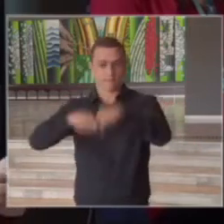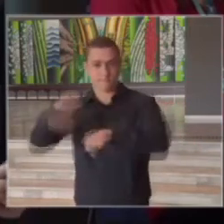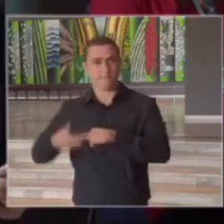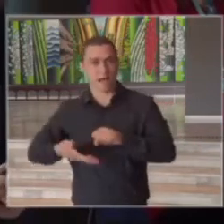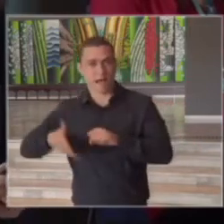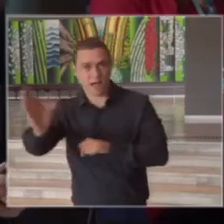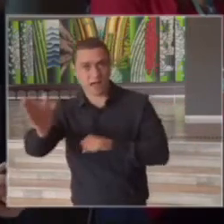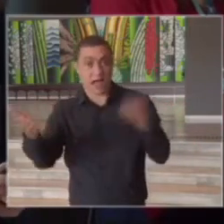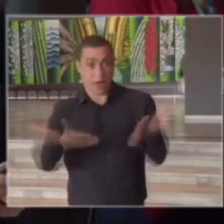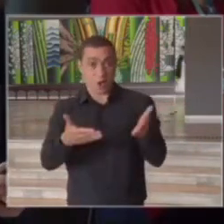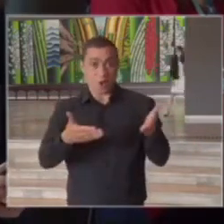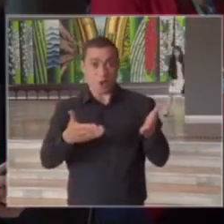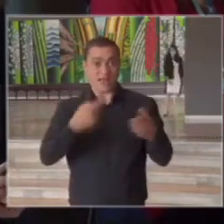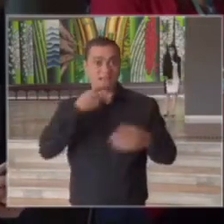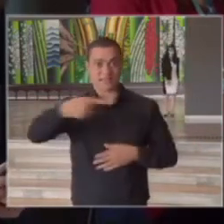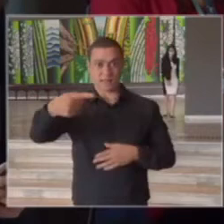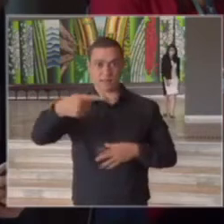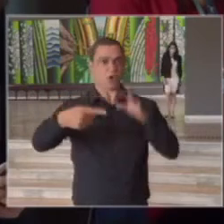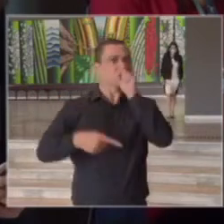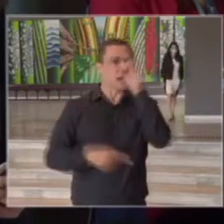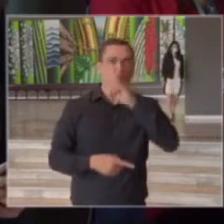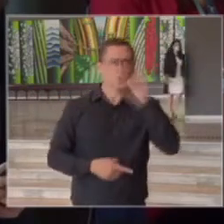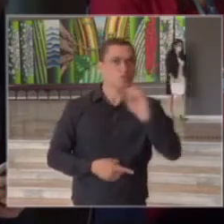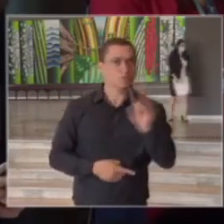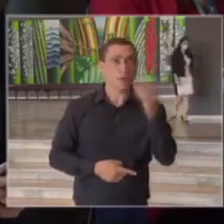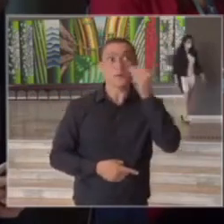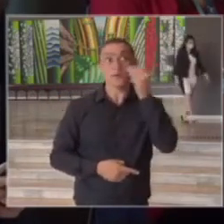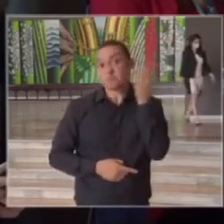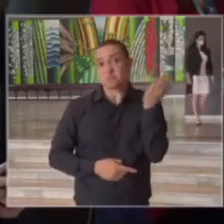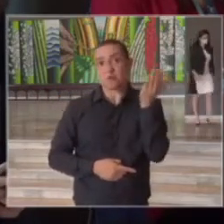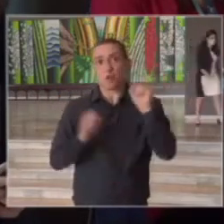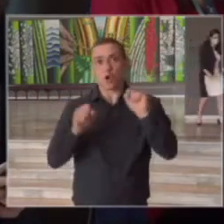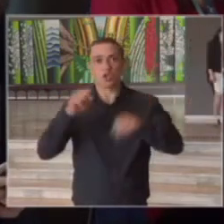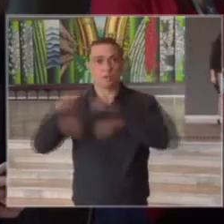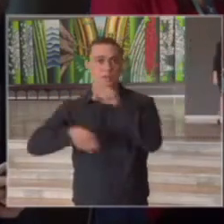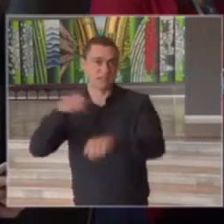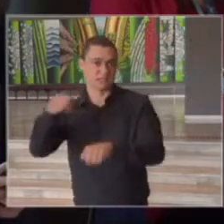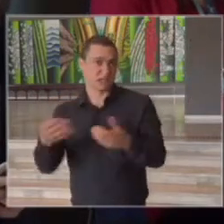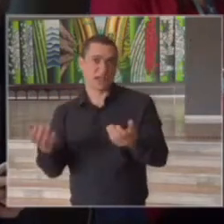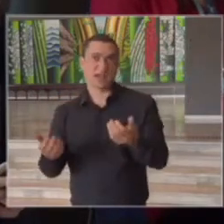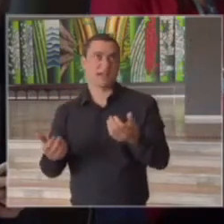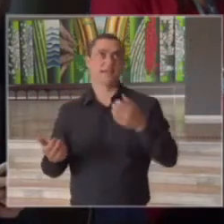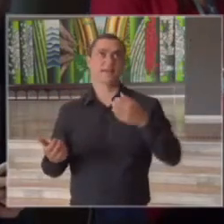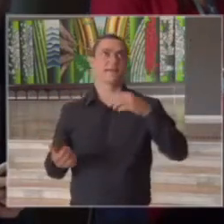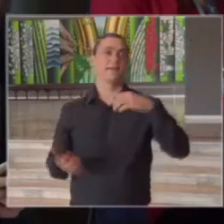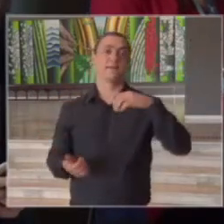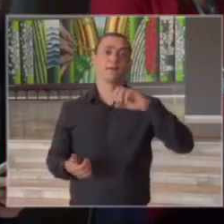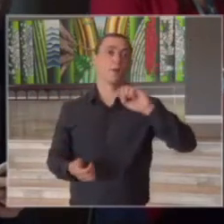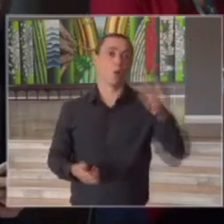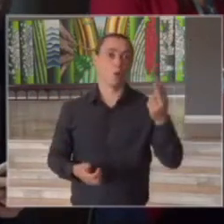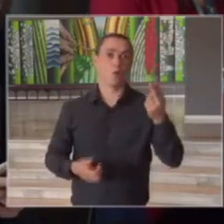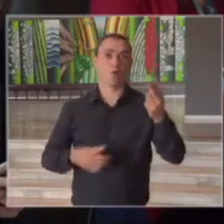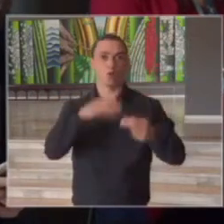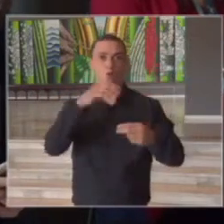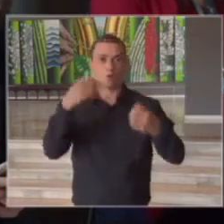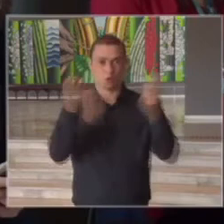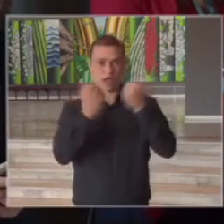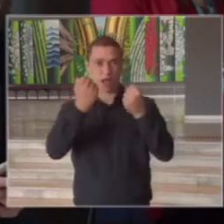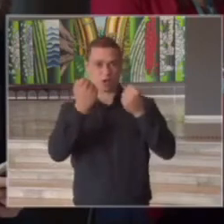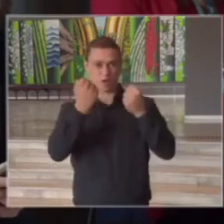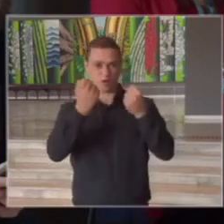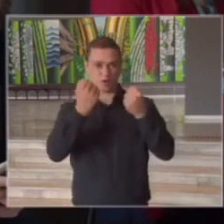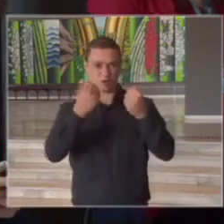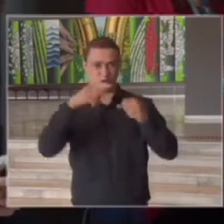mesmo durante a semana não só nos fins de semana para que as pessoas usem bicicletas suspender o rodízio para que as